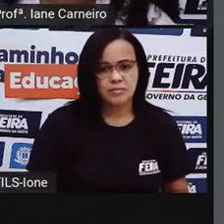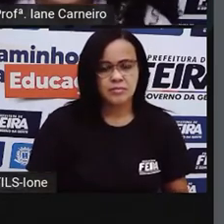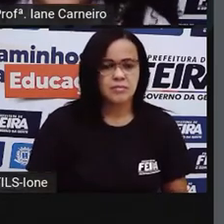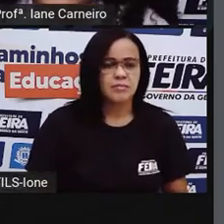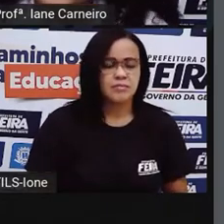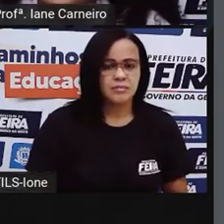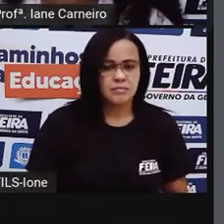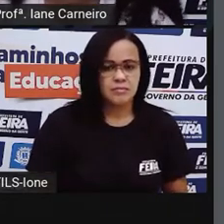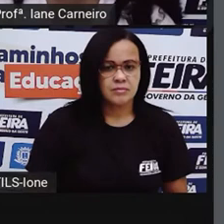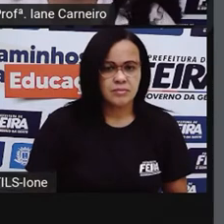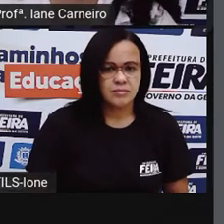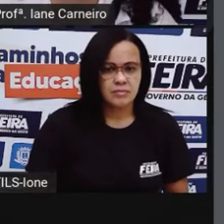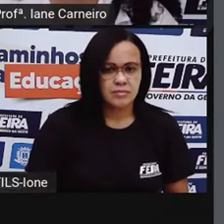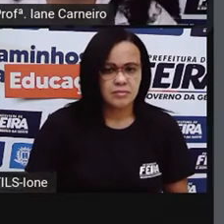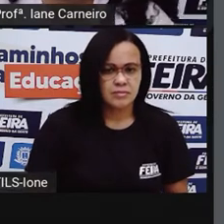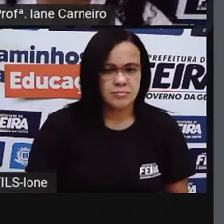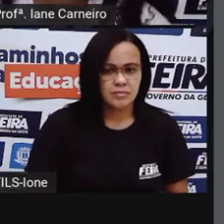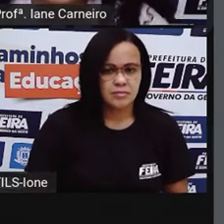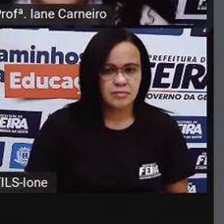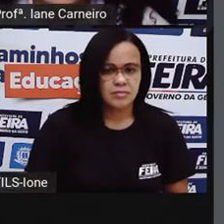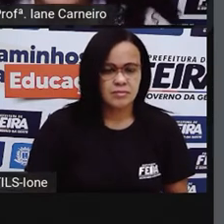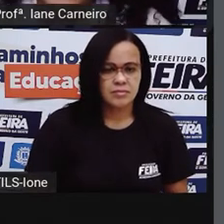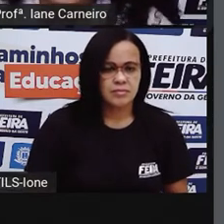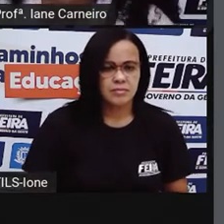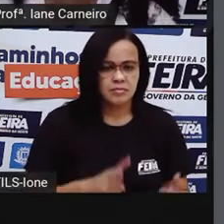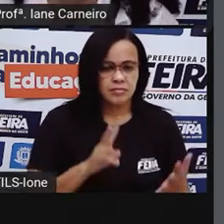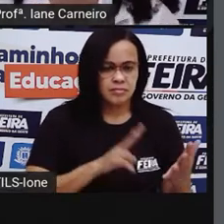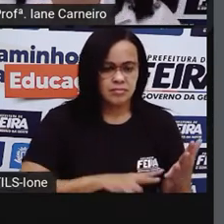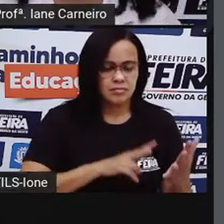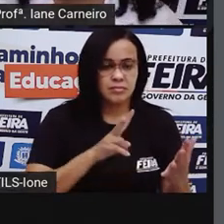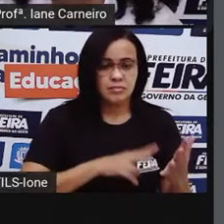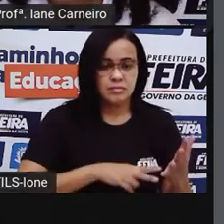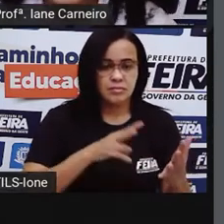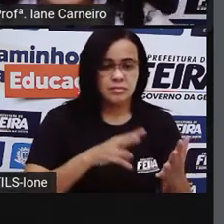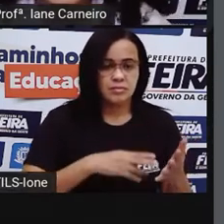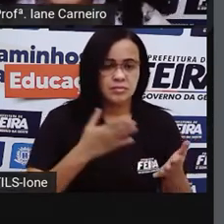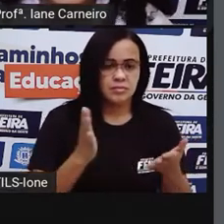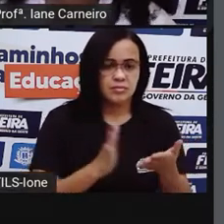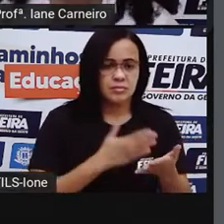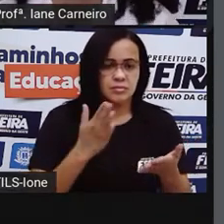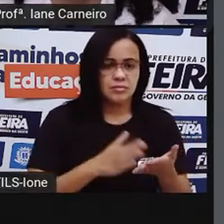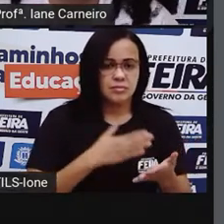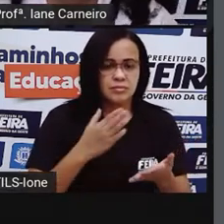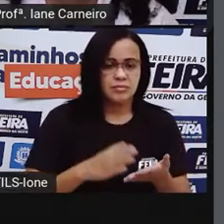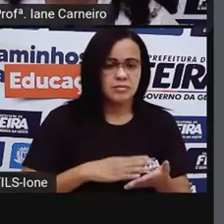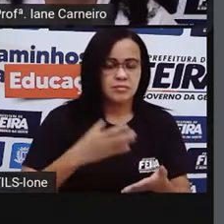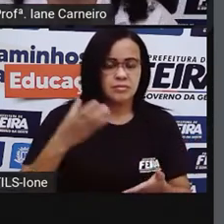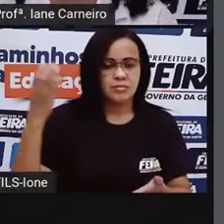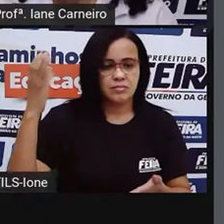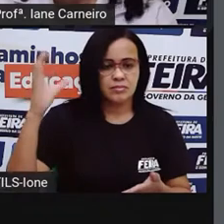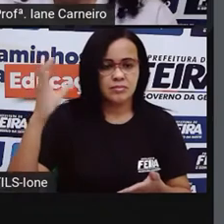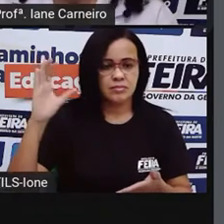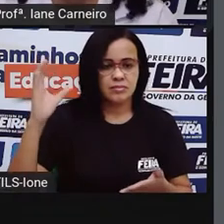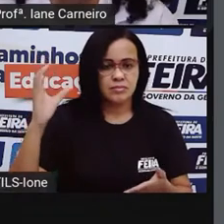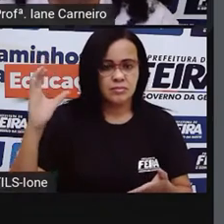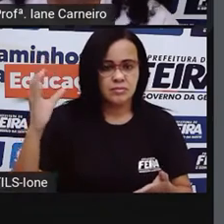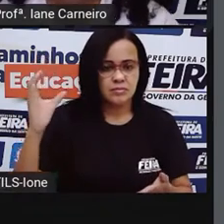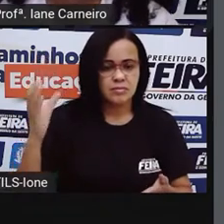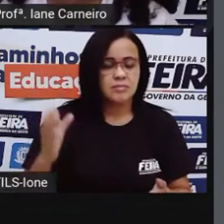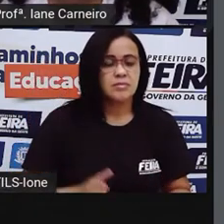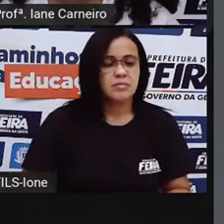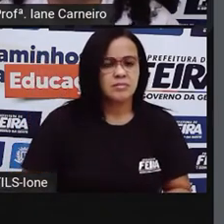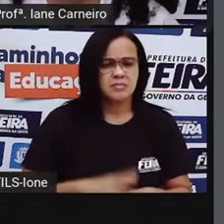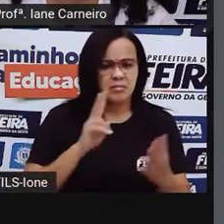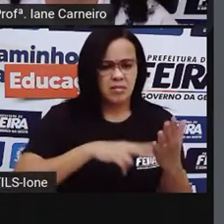Leu os livros de aventuras, de ciências naturais. Os de banda desenhada e ainda leu muito mais.